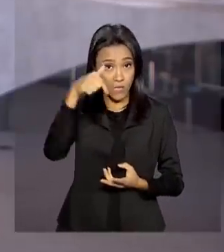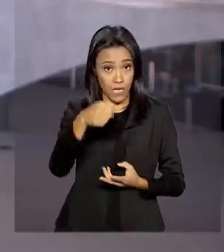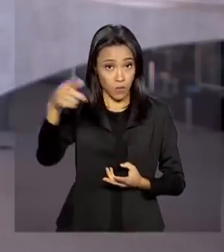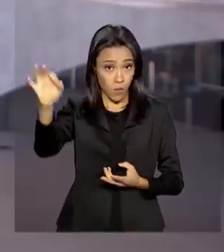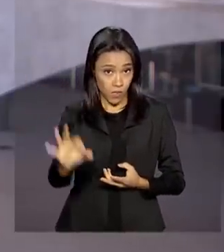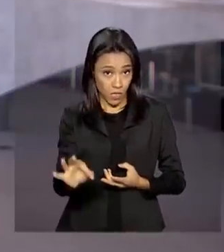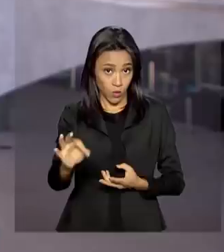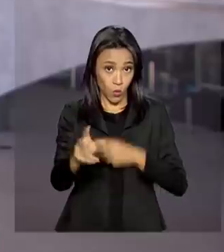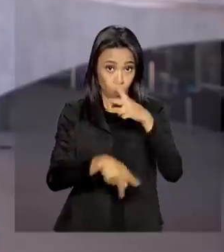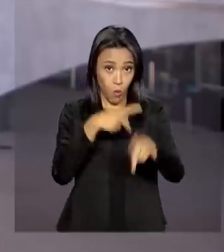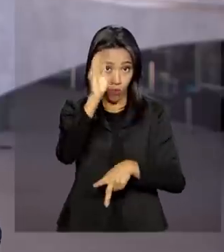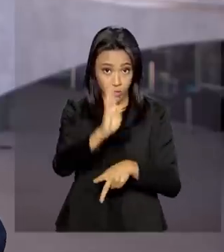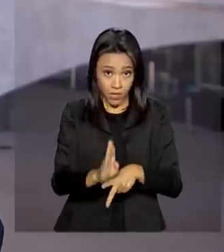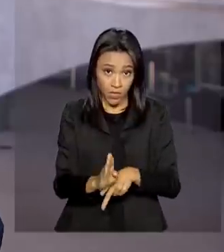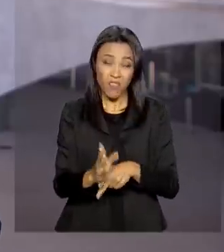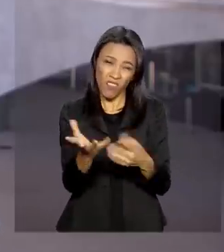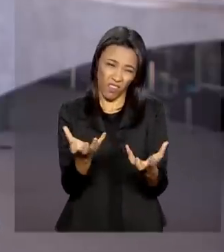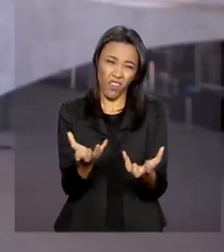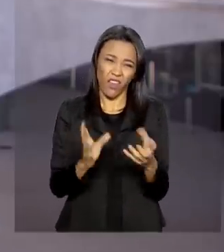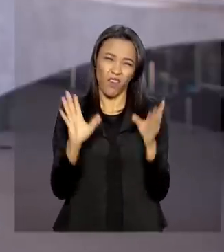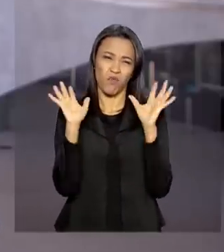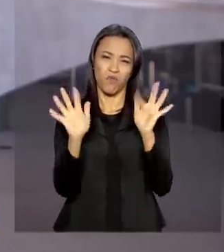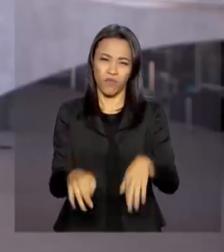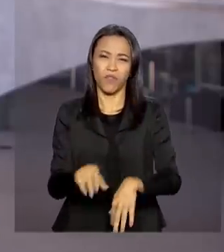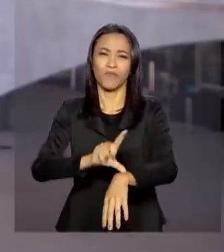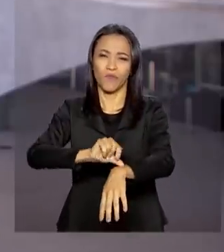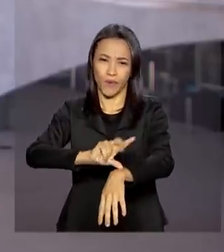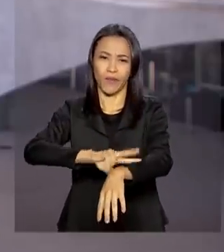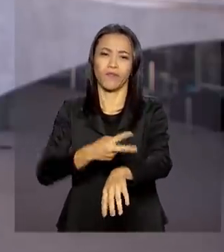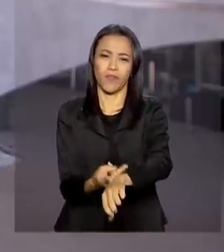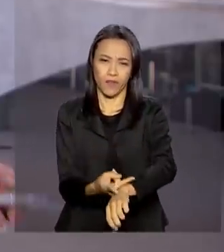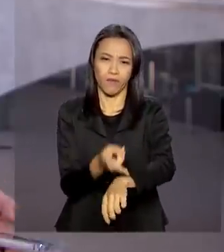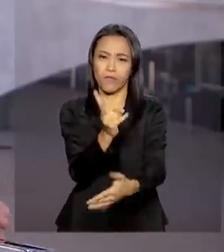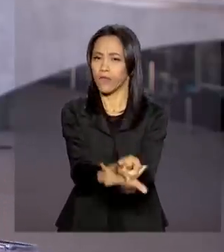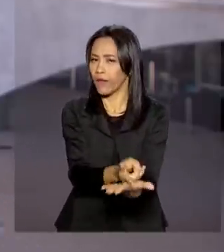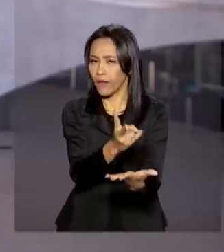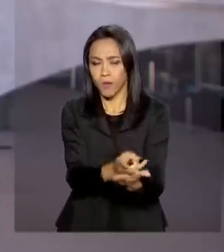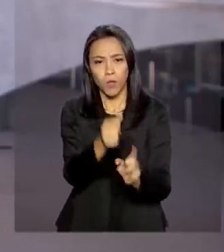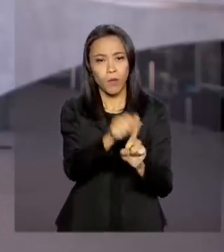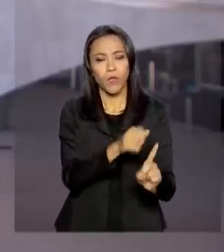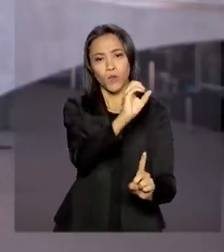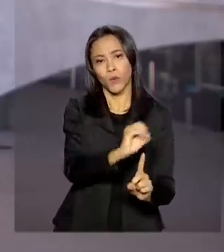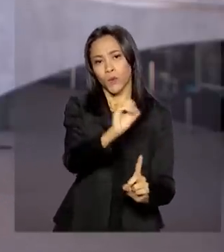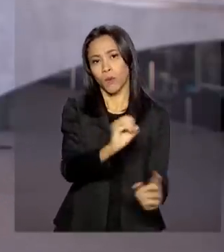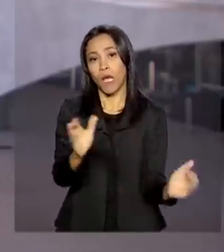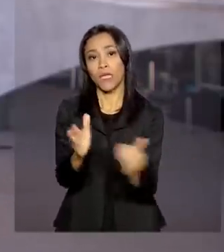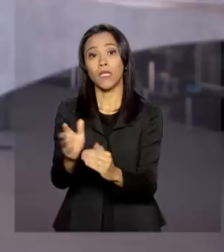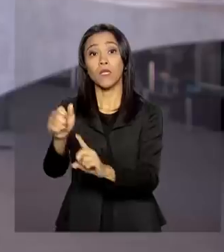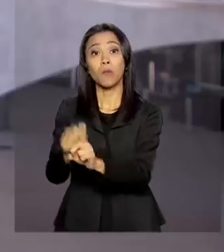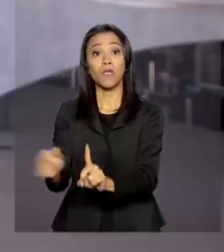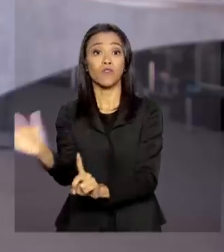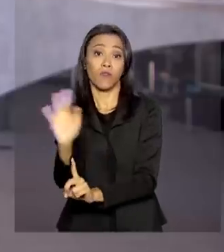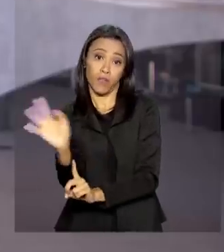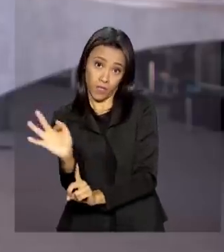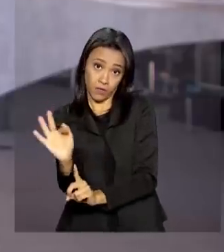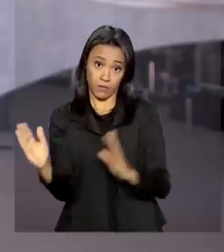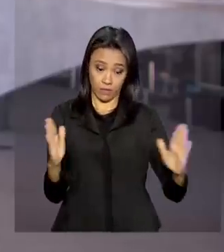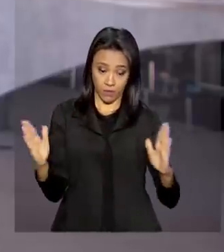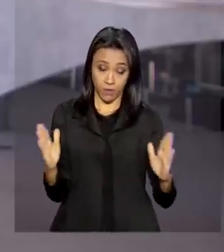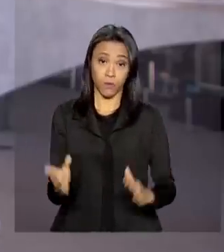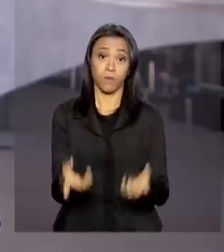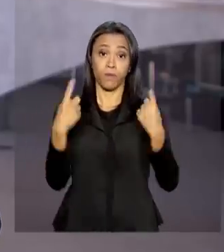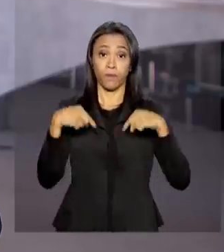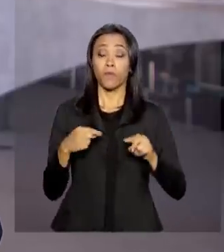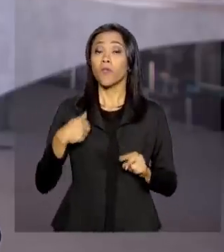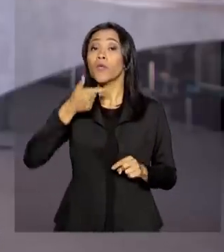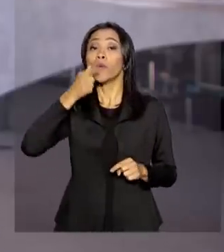brasileiros são a favor do fim do horário de verão, que ocorria sempre de outubro a fevereiro. E ontem foi sancionada